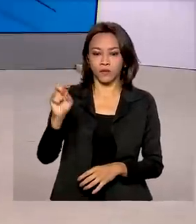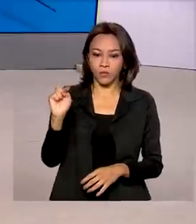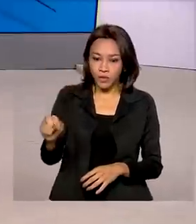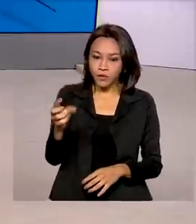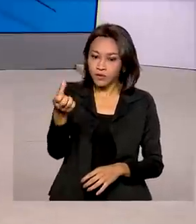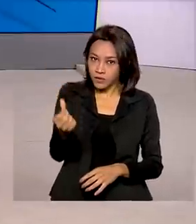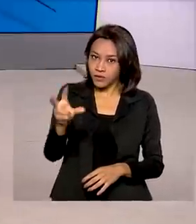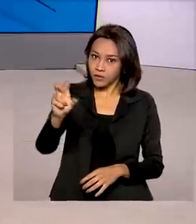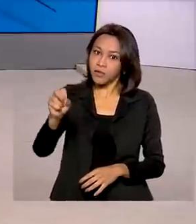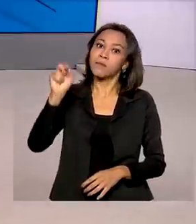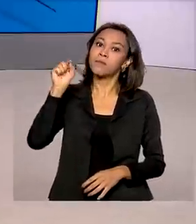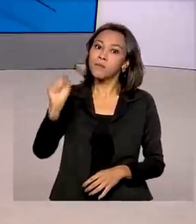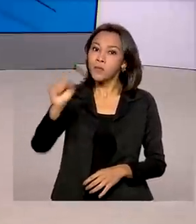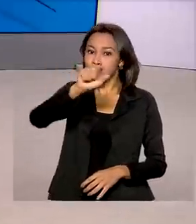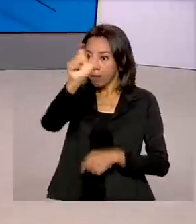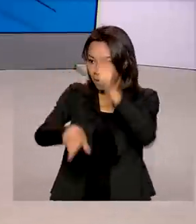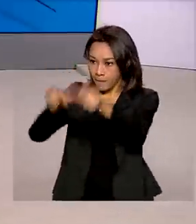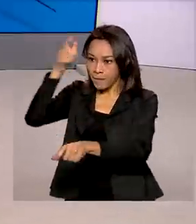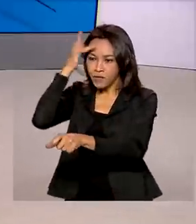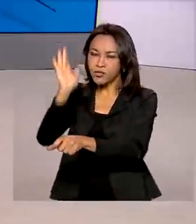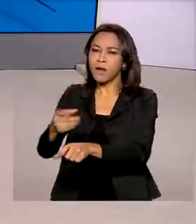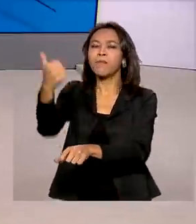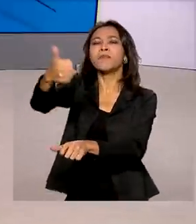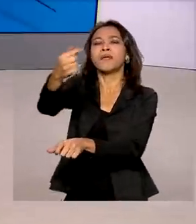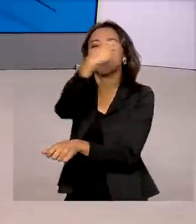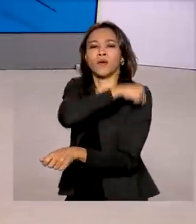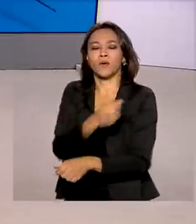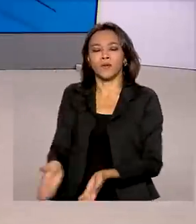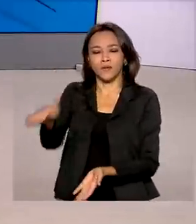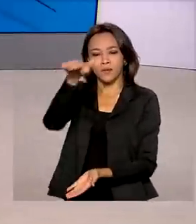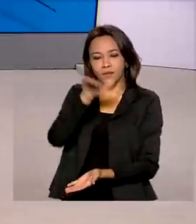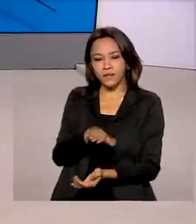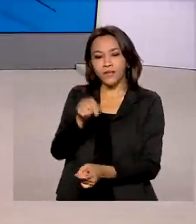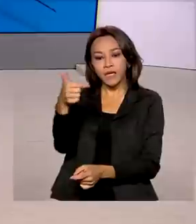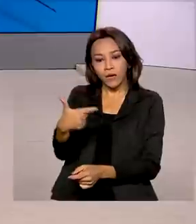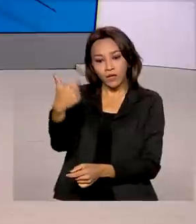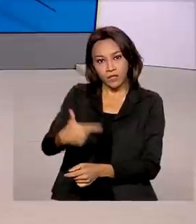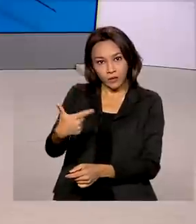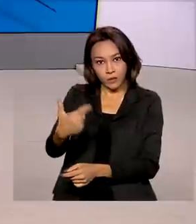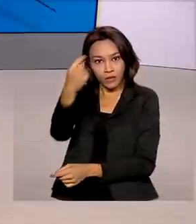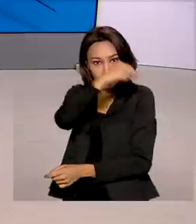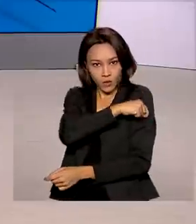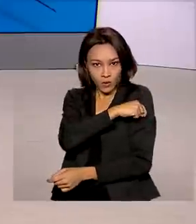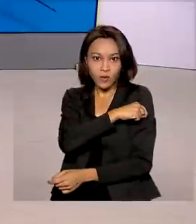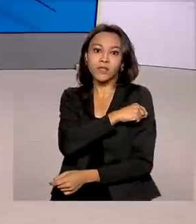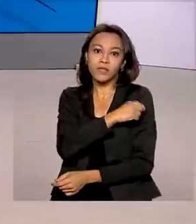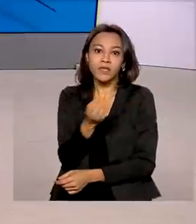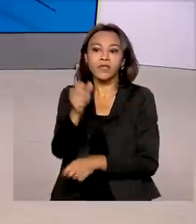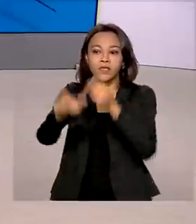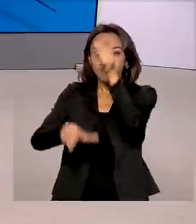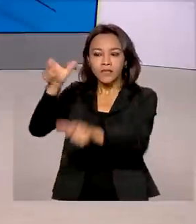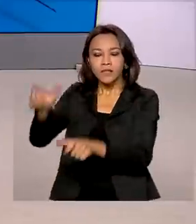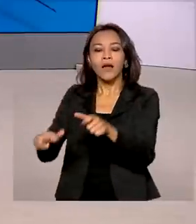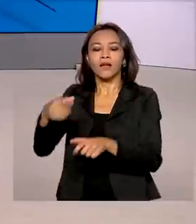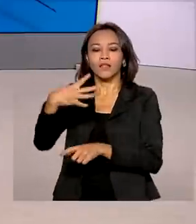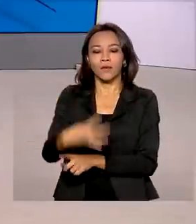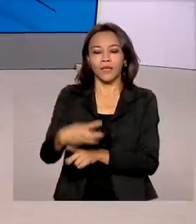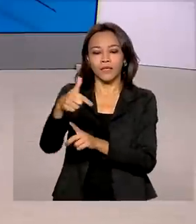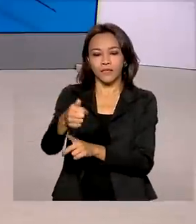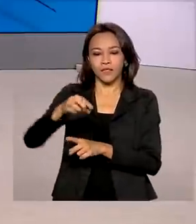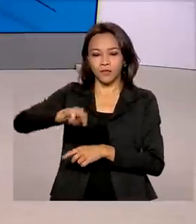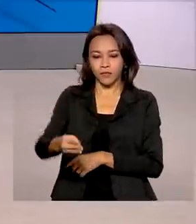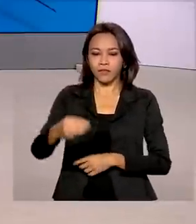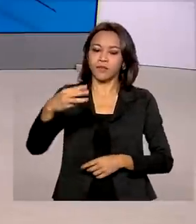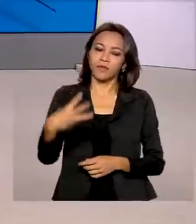tomaram aí a primeira dose da vacina. E o número de brasileiros que tomaram as duas doses da vacina ou dose única é de 47 milhões